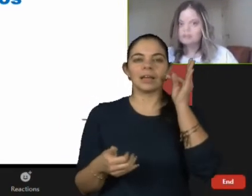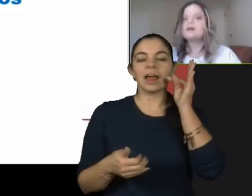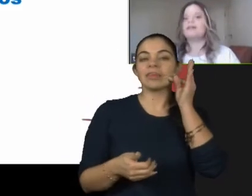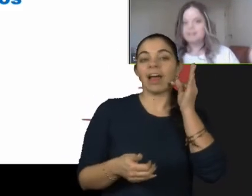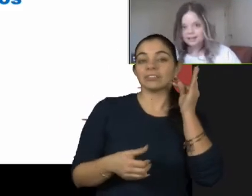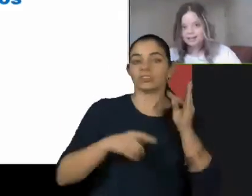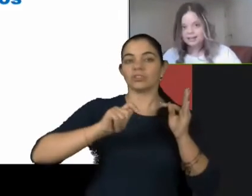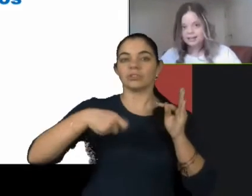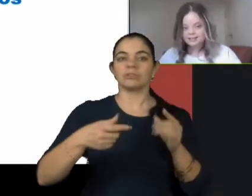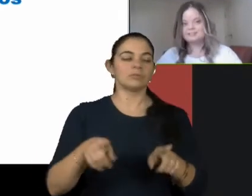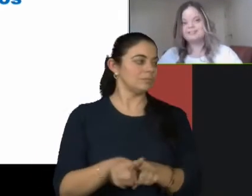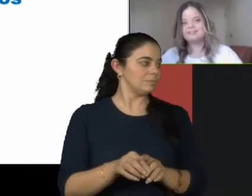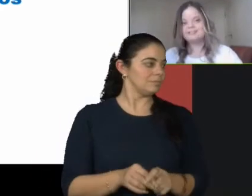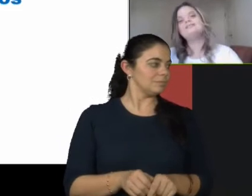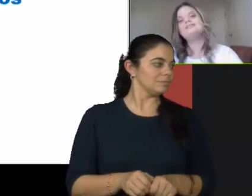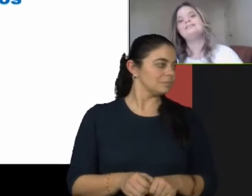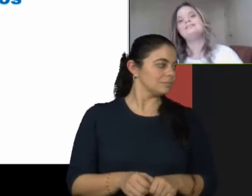mas eu tenho 36 anos.